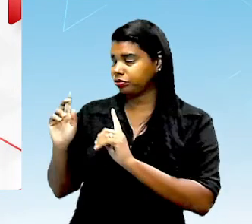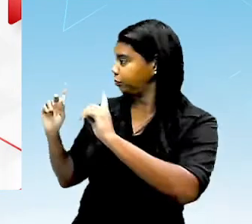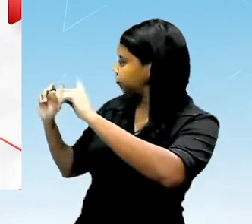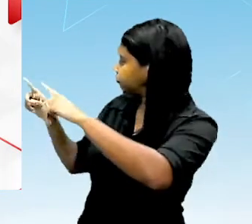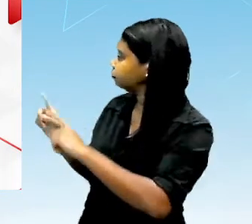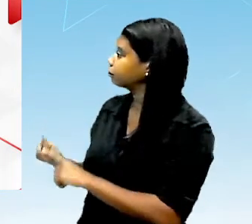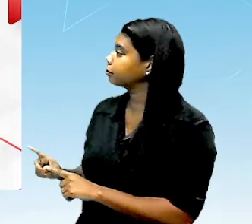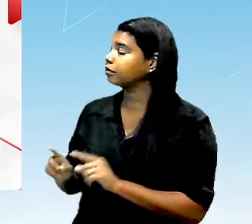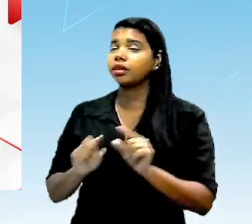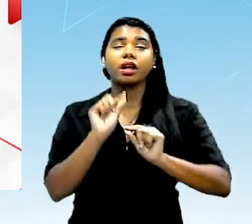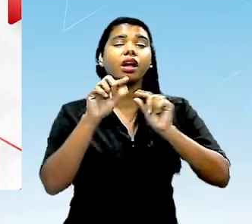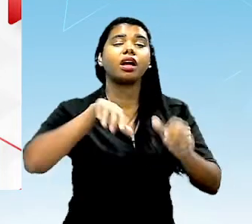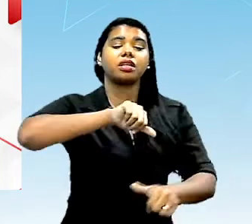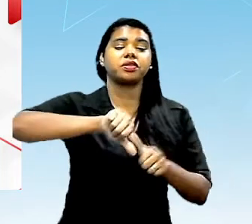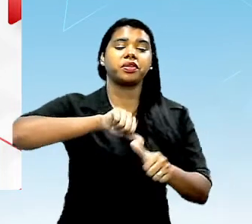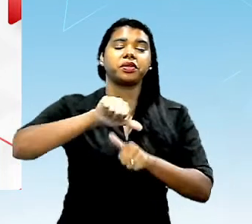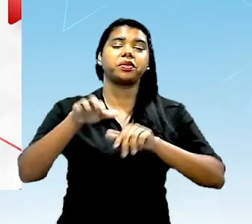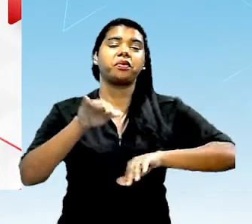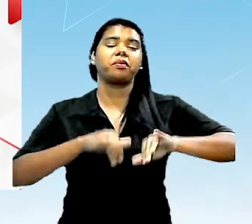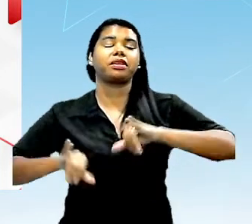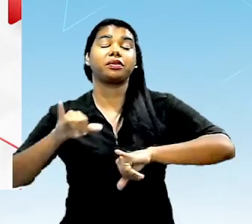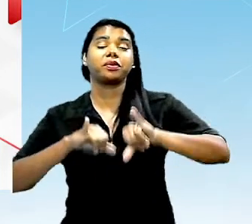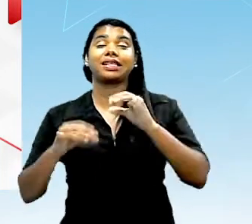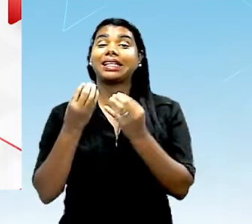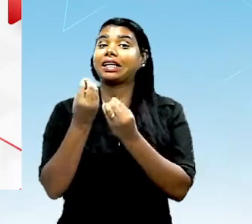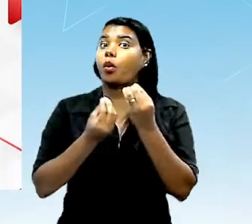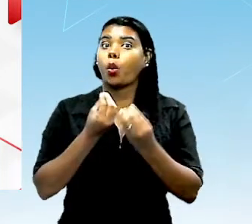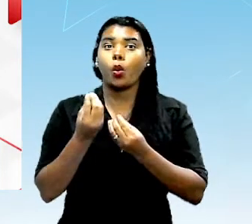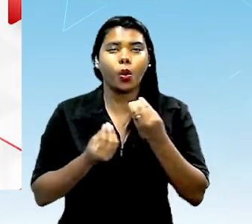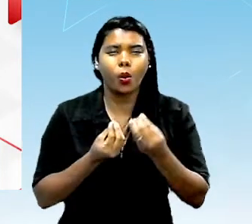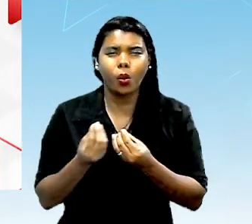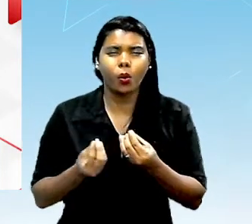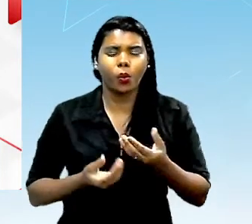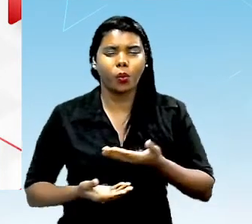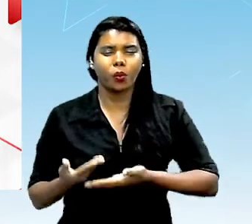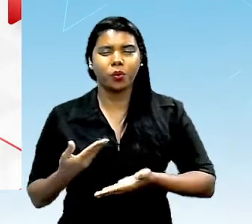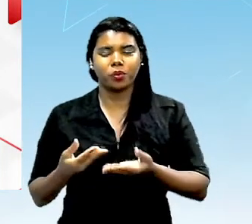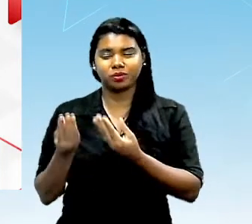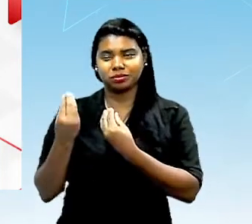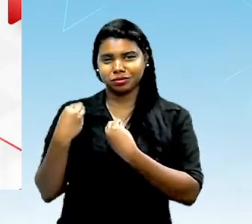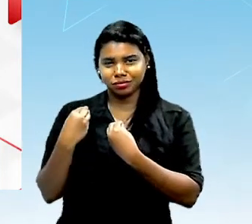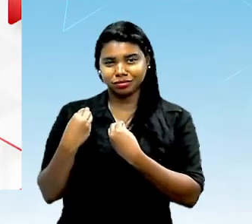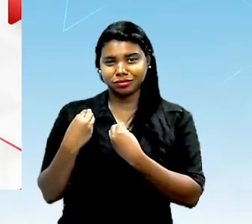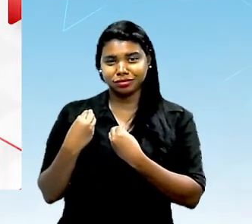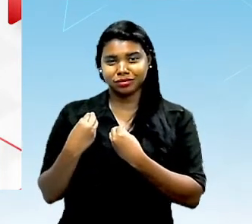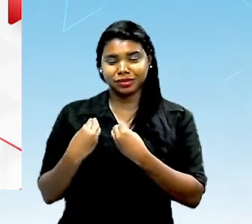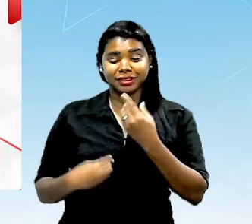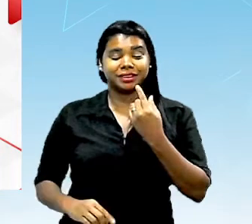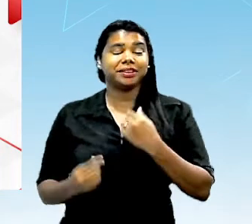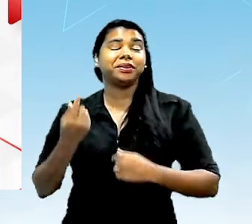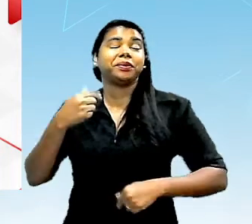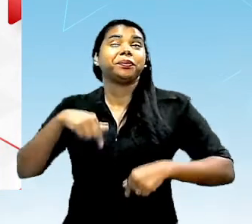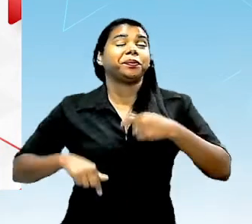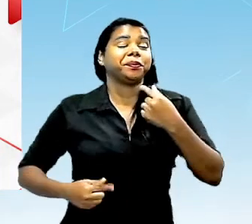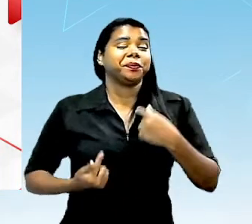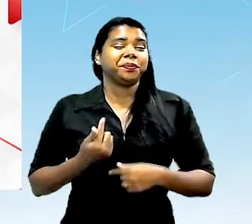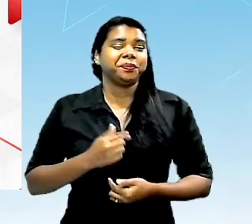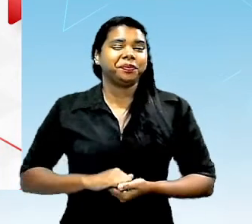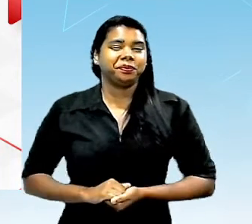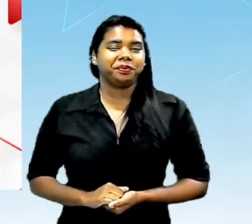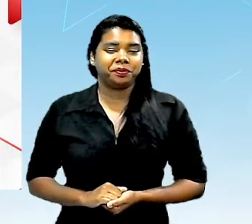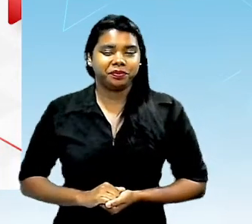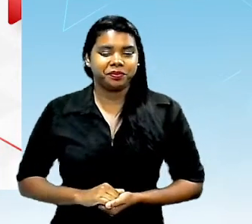o que são as transformações químicas? como elas servem para nos fornecer energia para manter o nosso corpo em funcionamento?